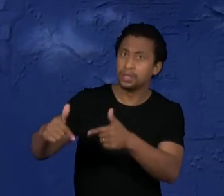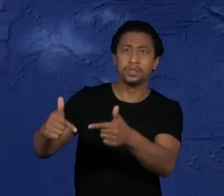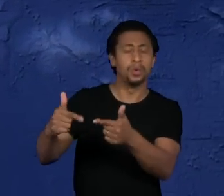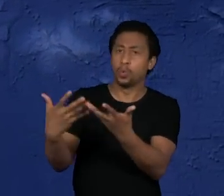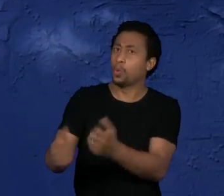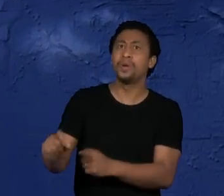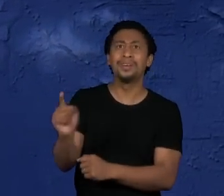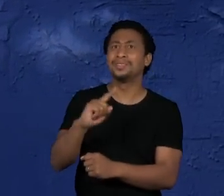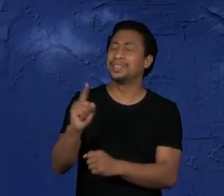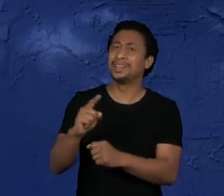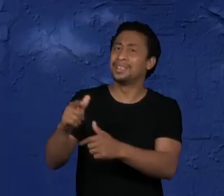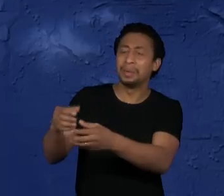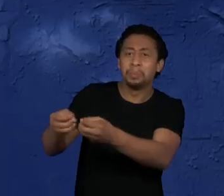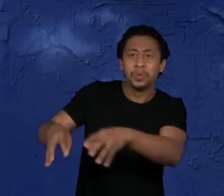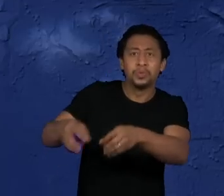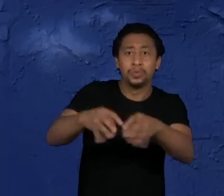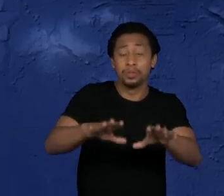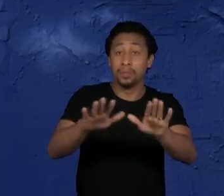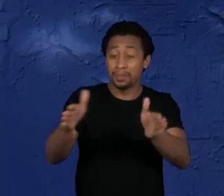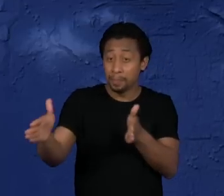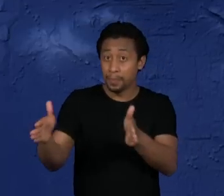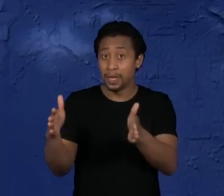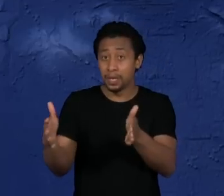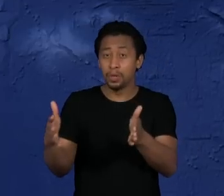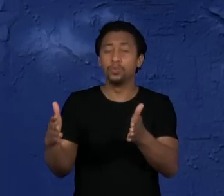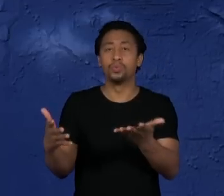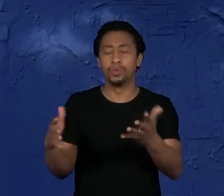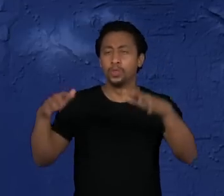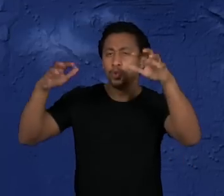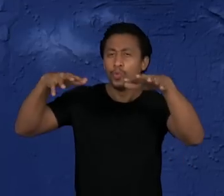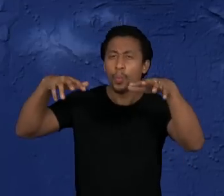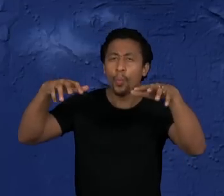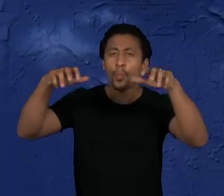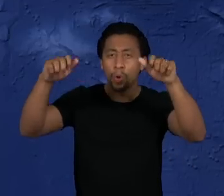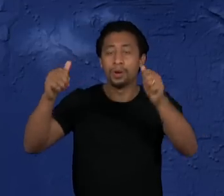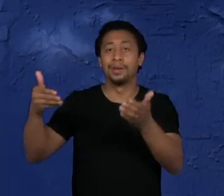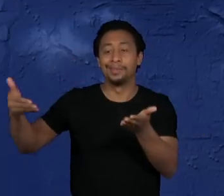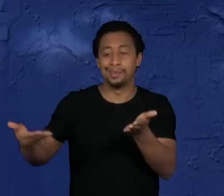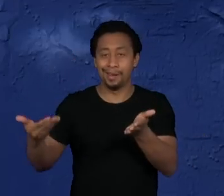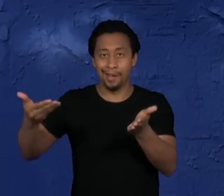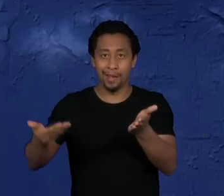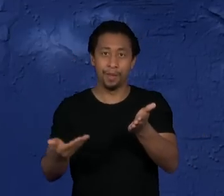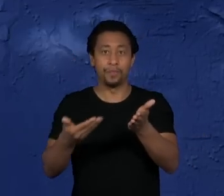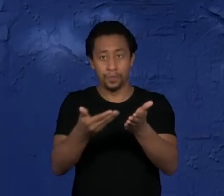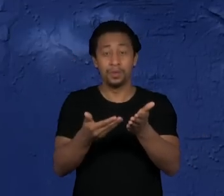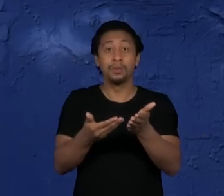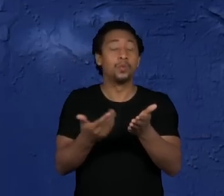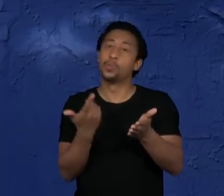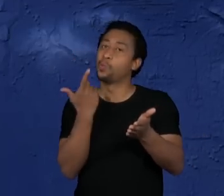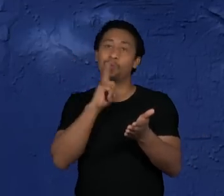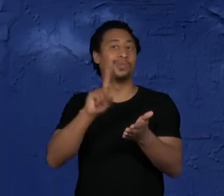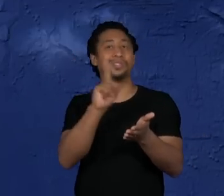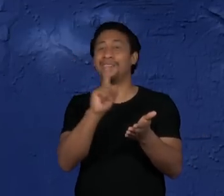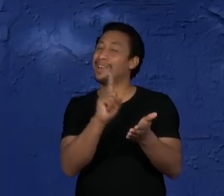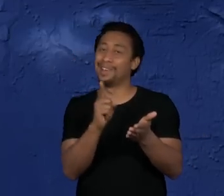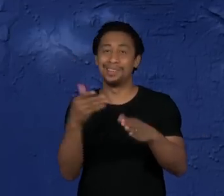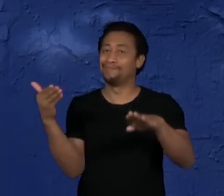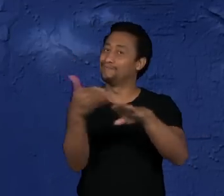de seca, navios de transportes de grãos, como a soja, produzidos no Cerrado, não conseguem circular.